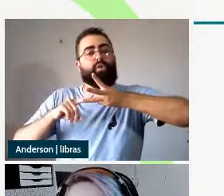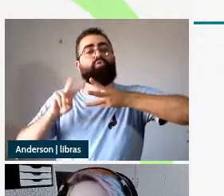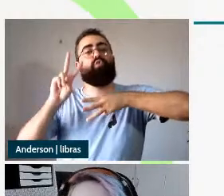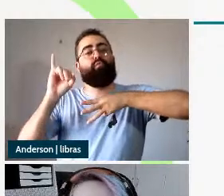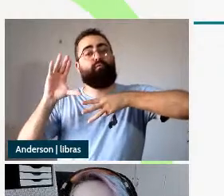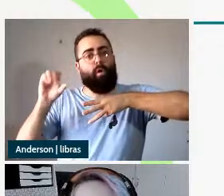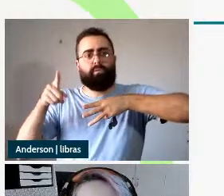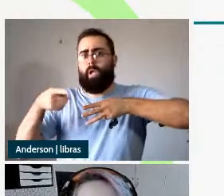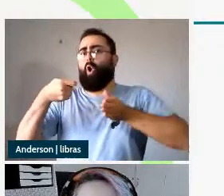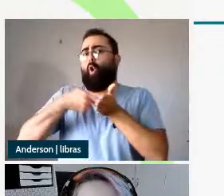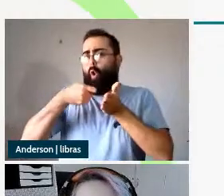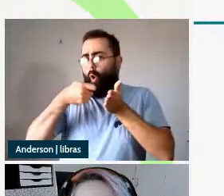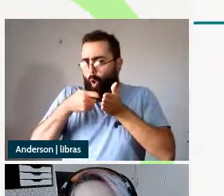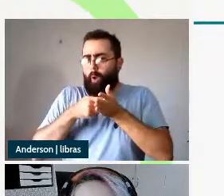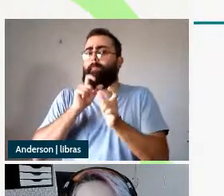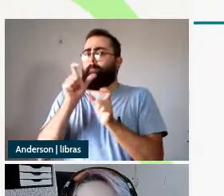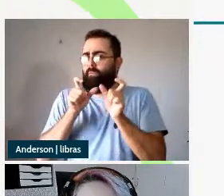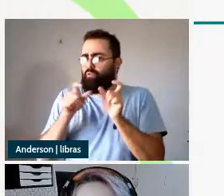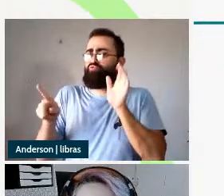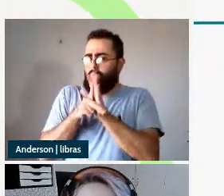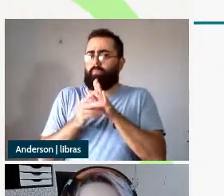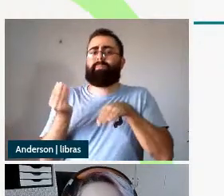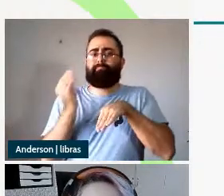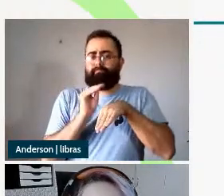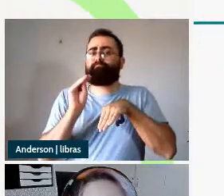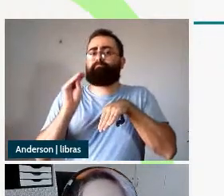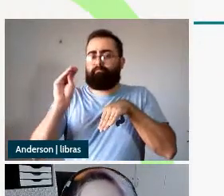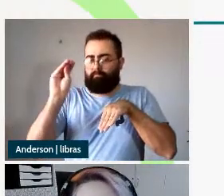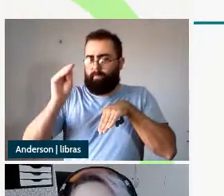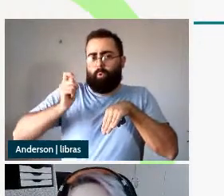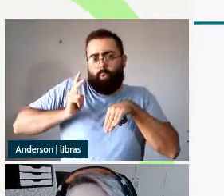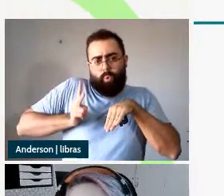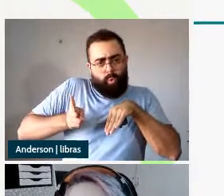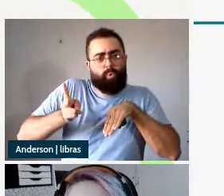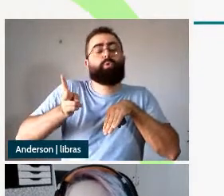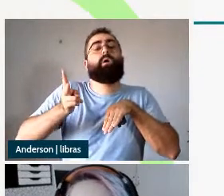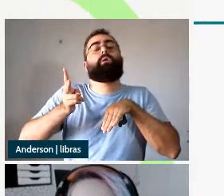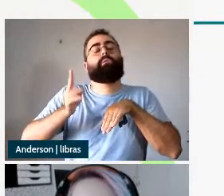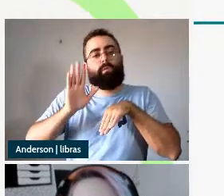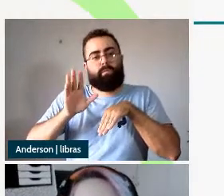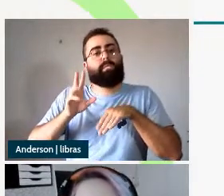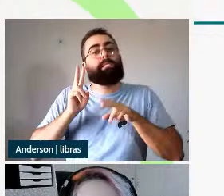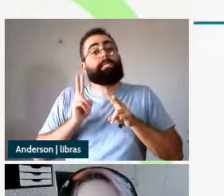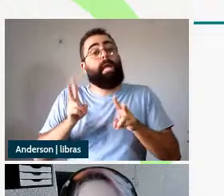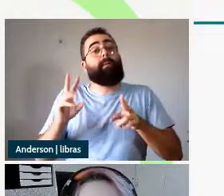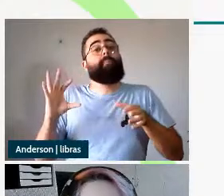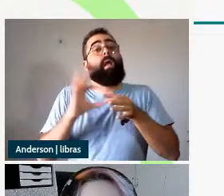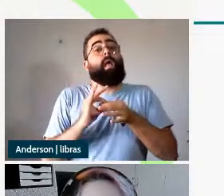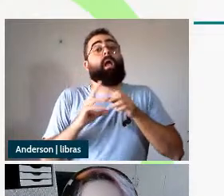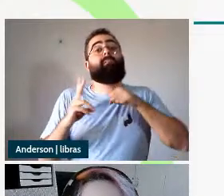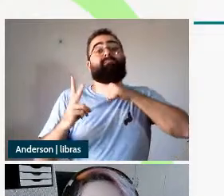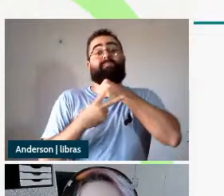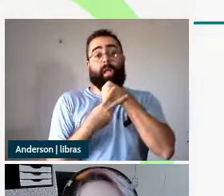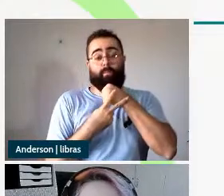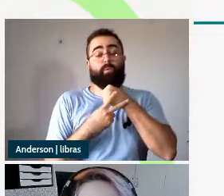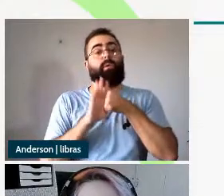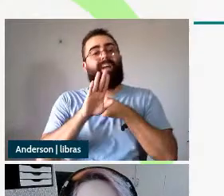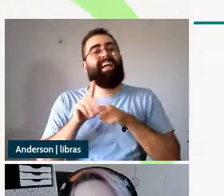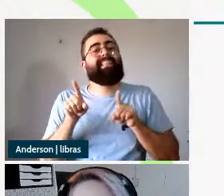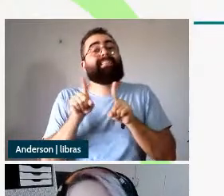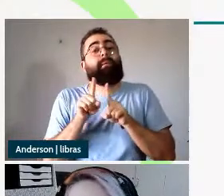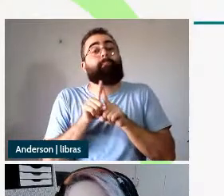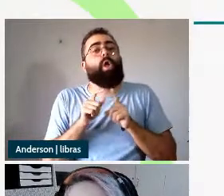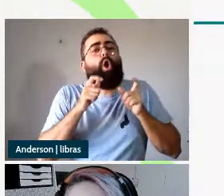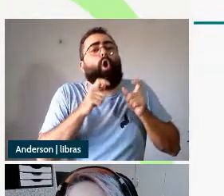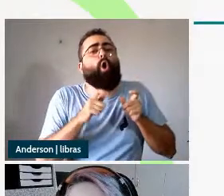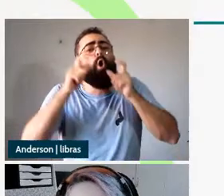então eles vão ser sempre um irmão de um núcleo de natureza verbal e os núcleos de concordância serão